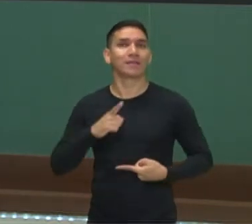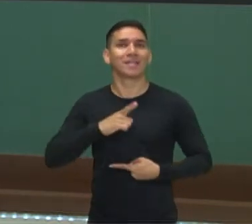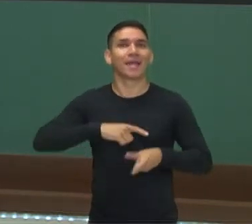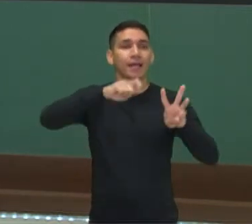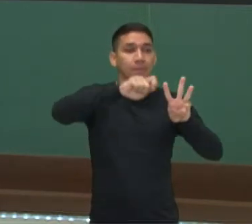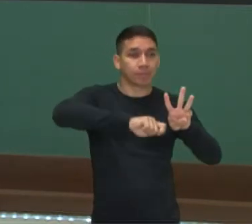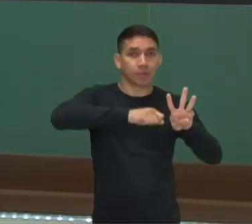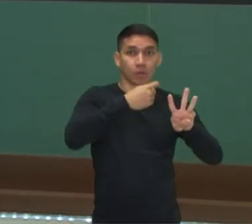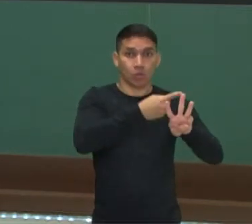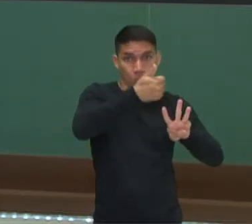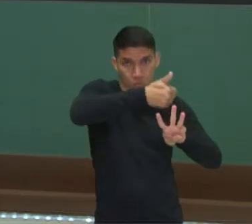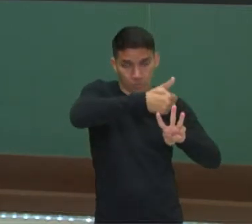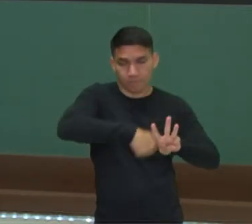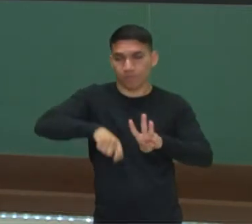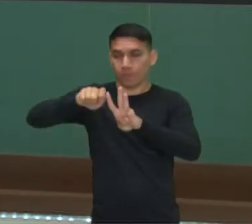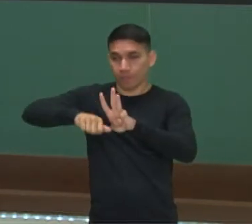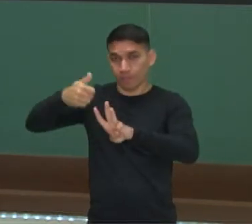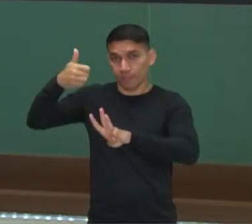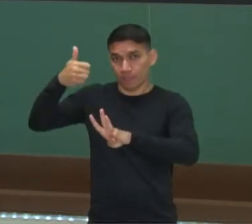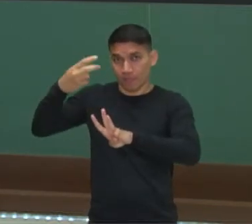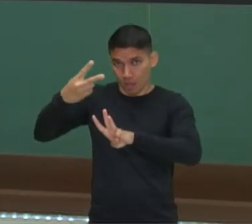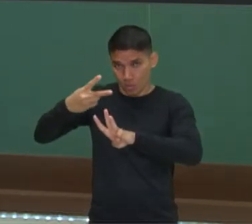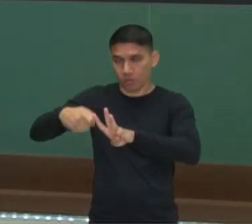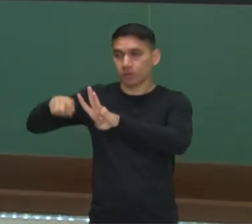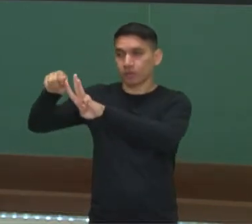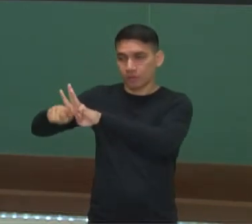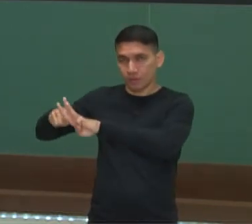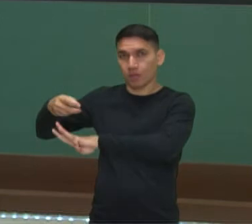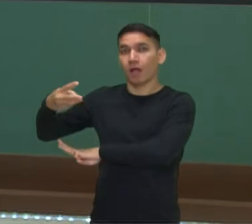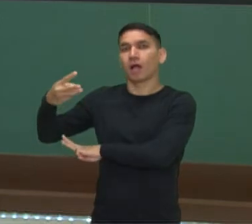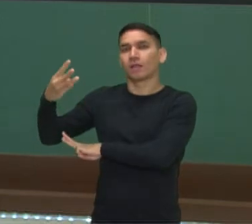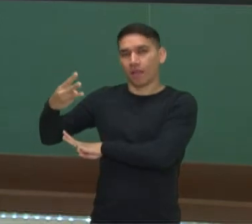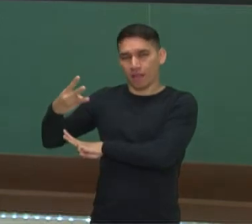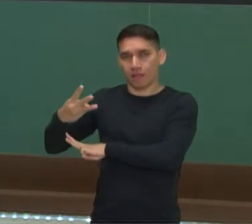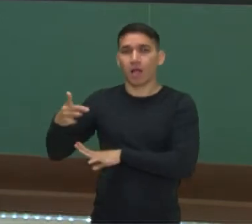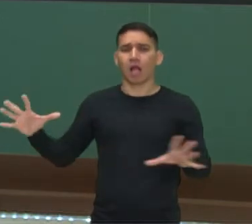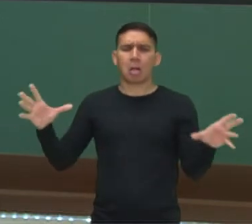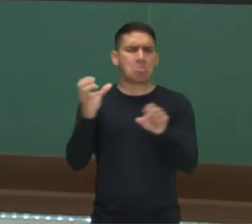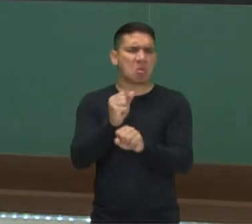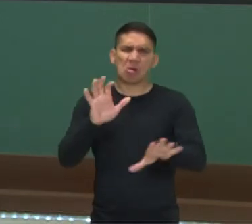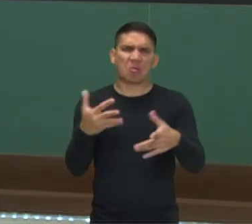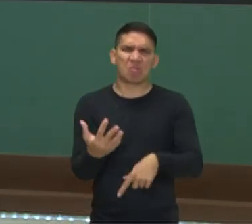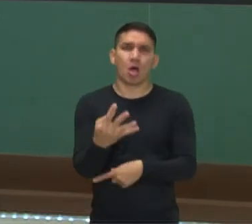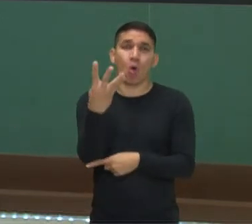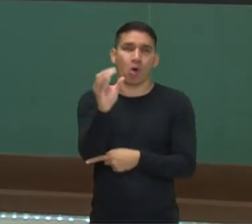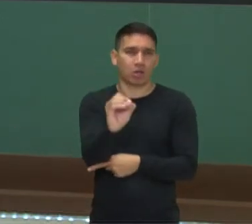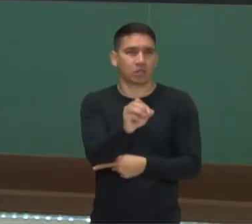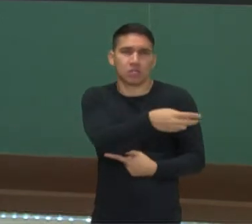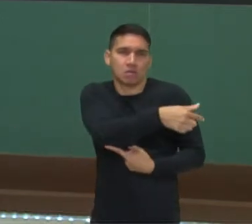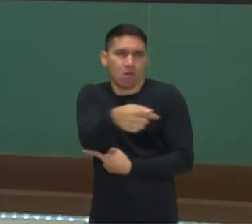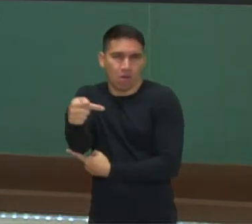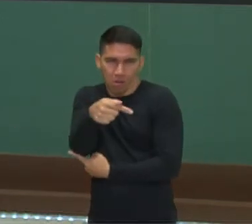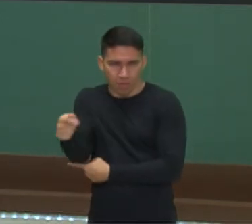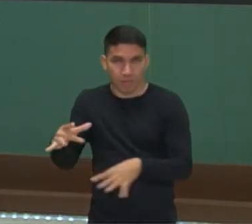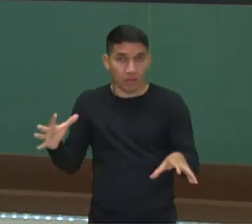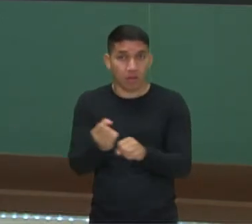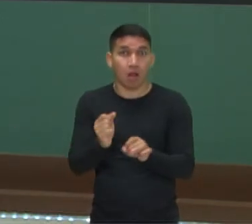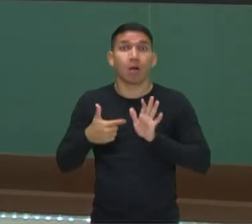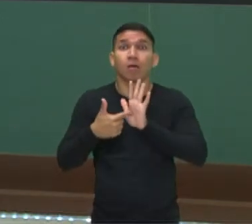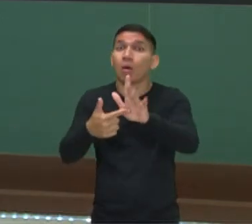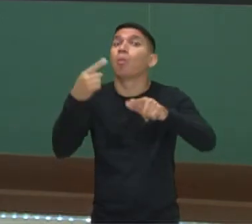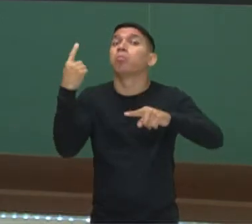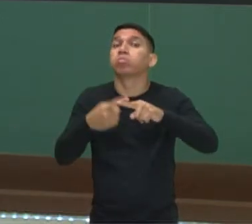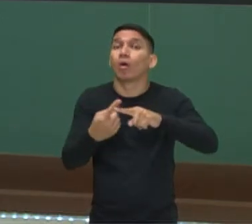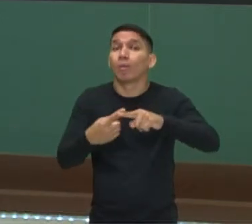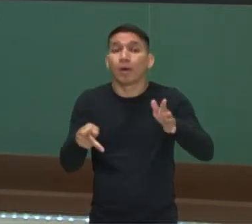então aproximadamente 40 semanas de gestação e isso tudo possível graças, né? a essa estrutura